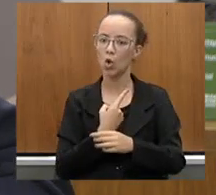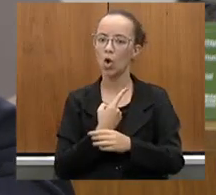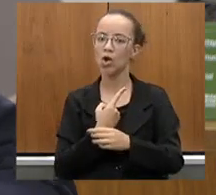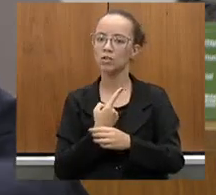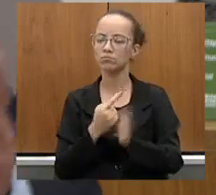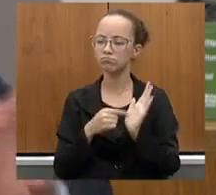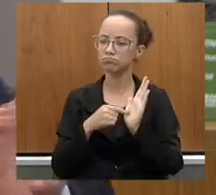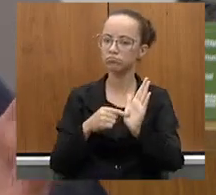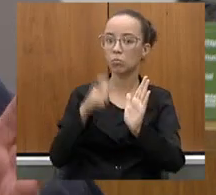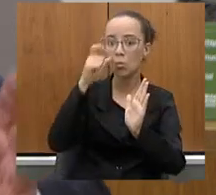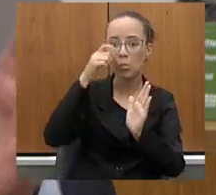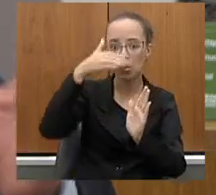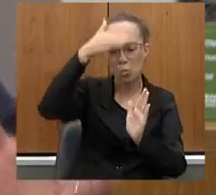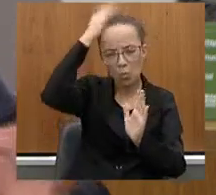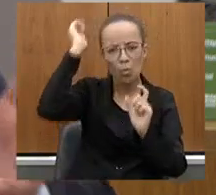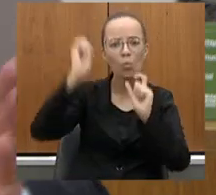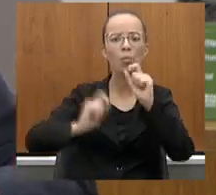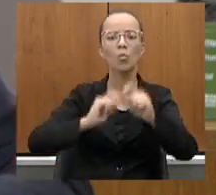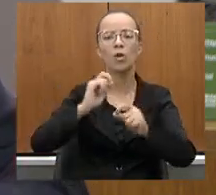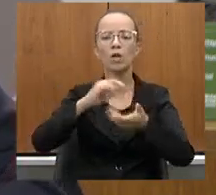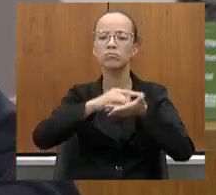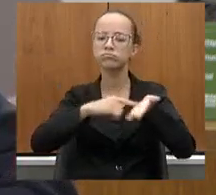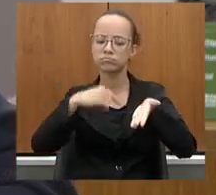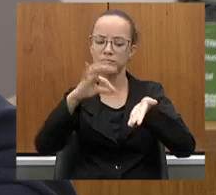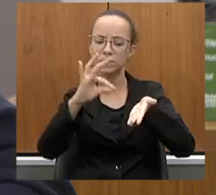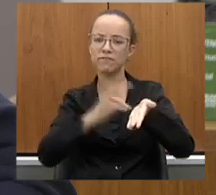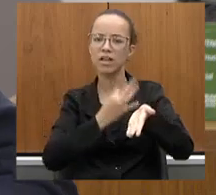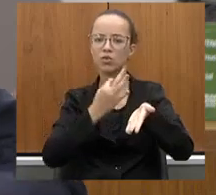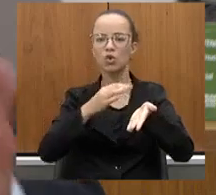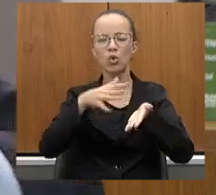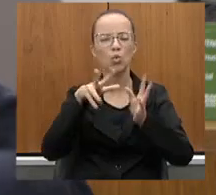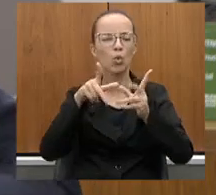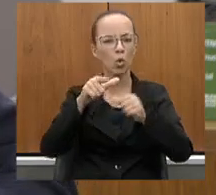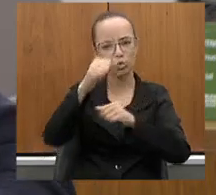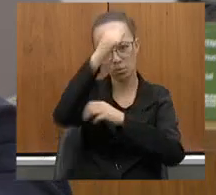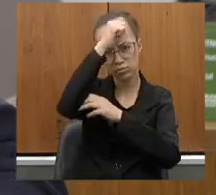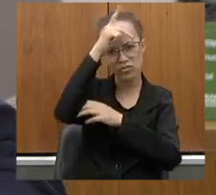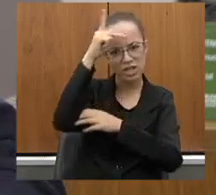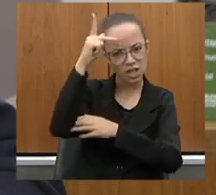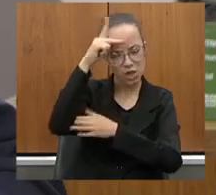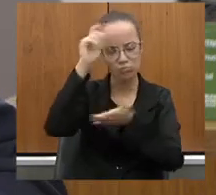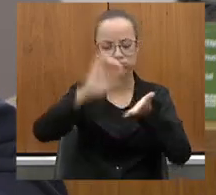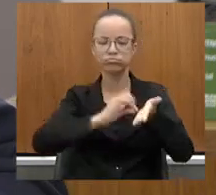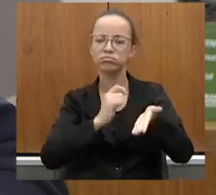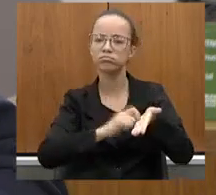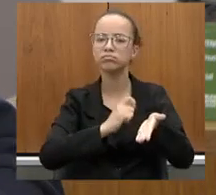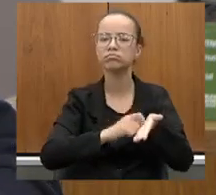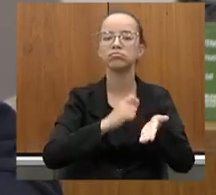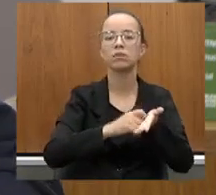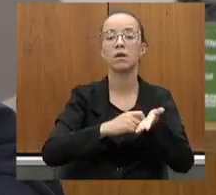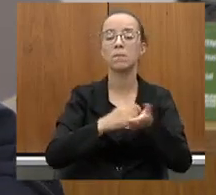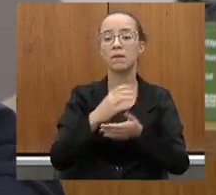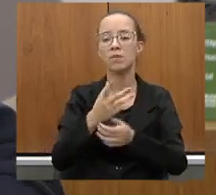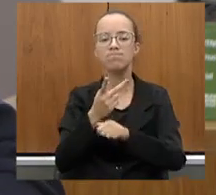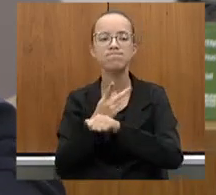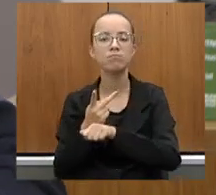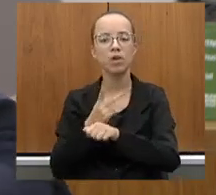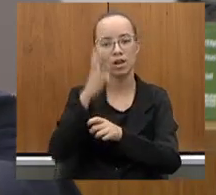governador um manifesto assinado por todos os prefeitos para buscar soluções para a 9.290.